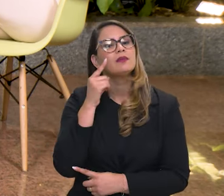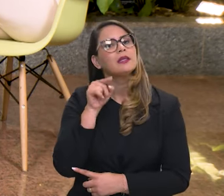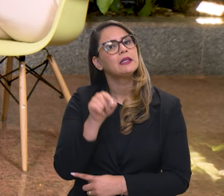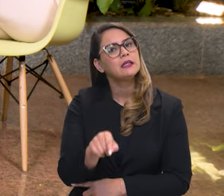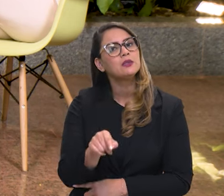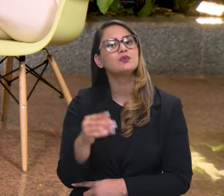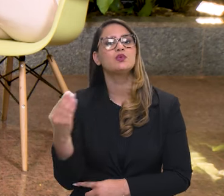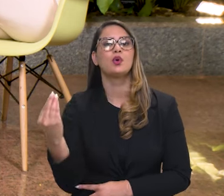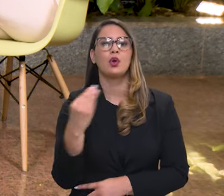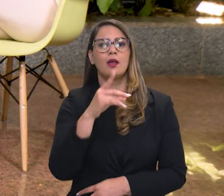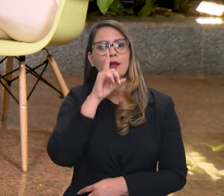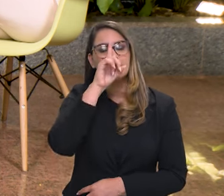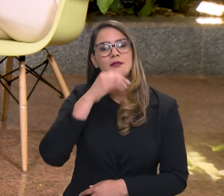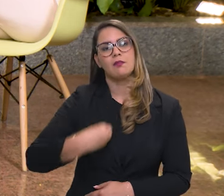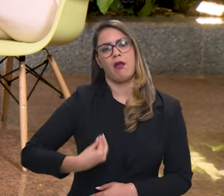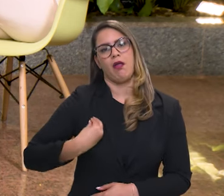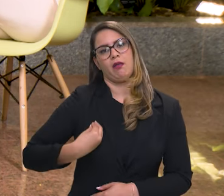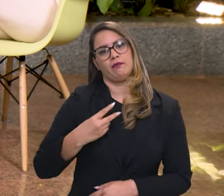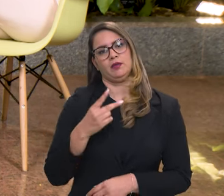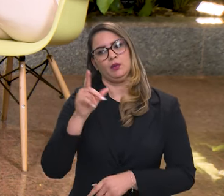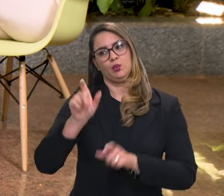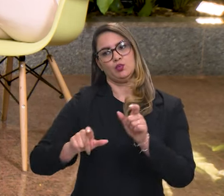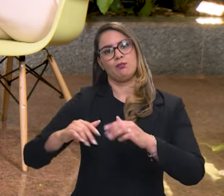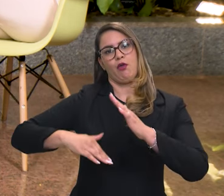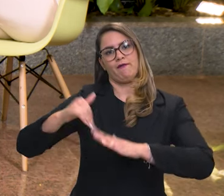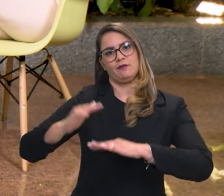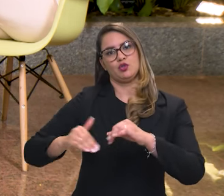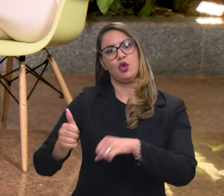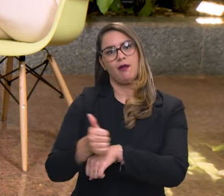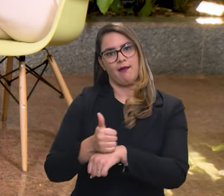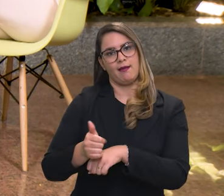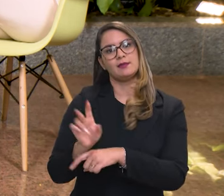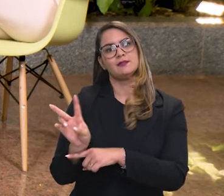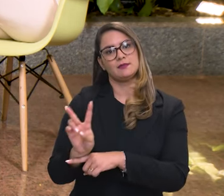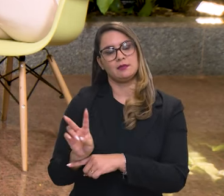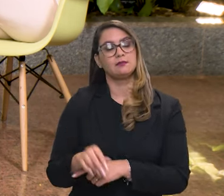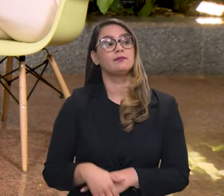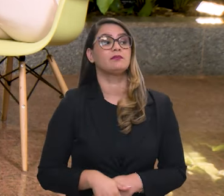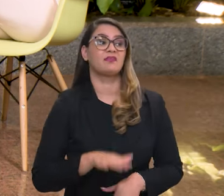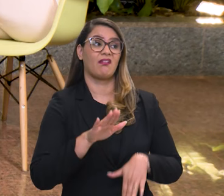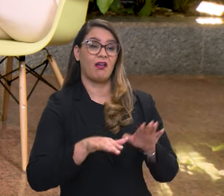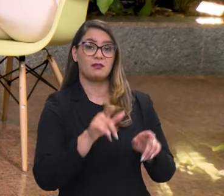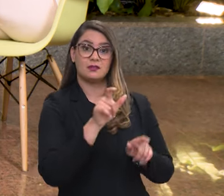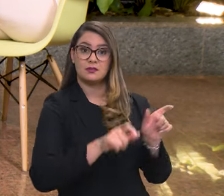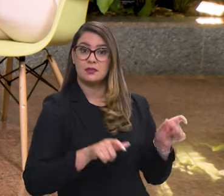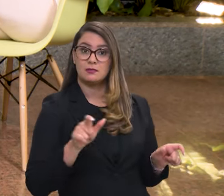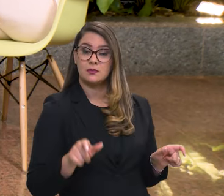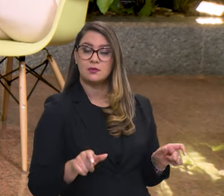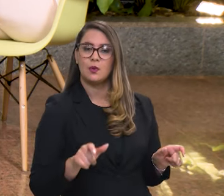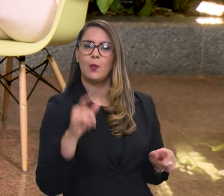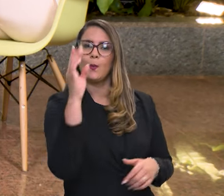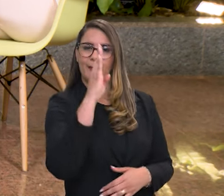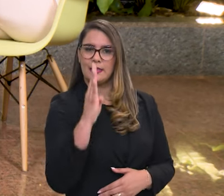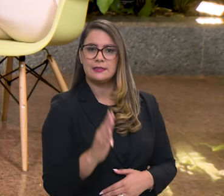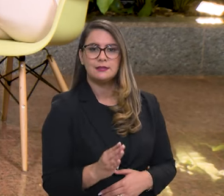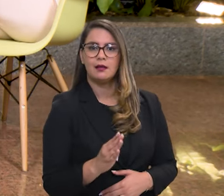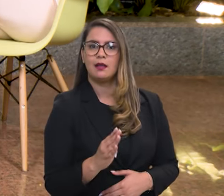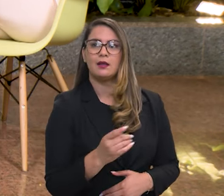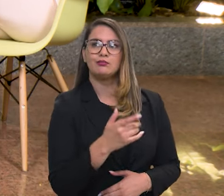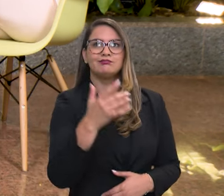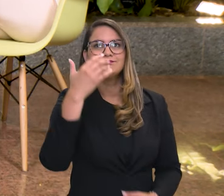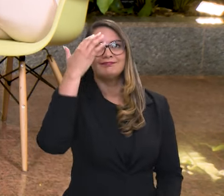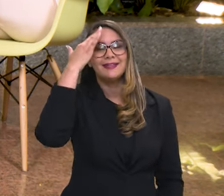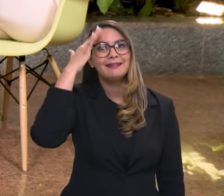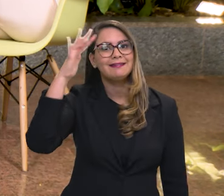depara com essa situação que coloca em risco a vida dos nossos fiscais. São áreas de atuação que, às vezes, muitas pessoas, o